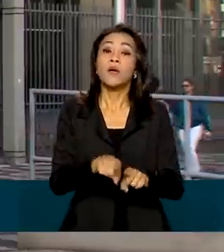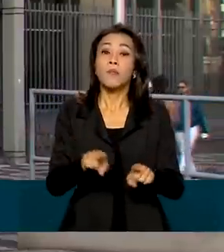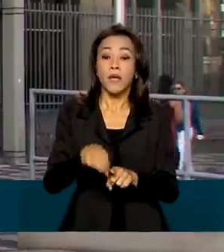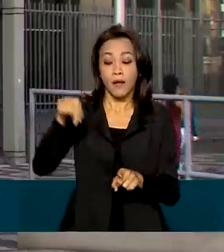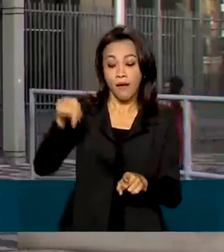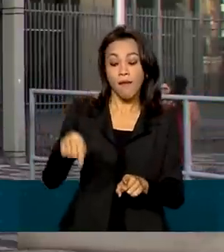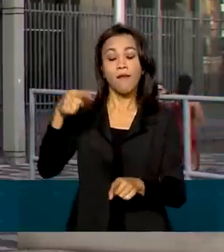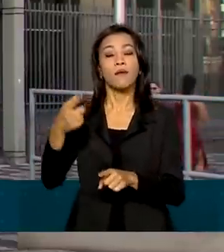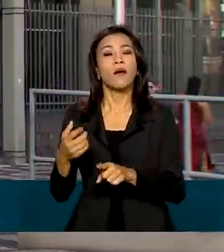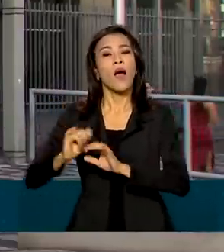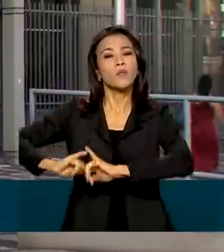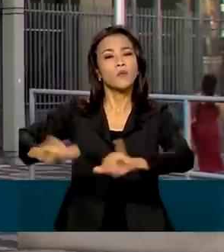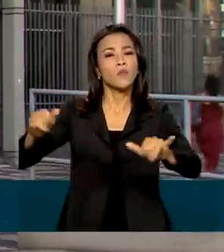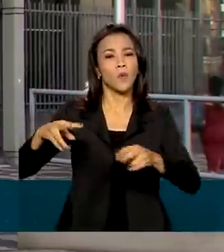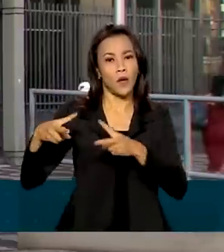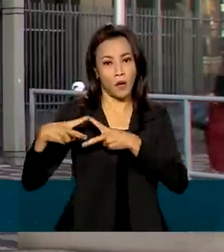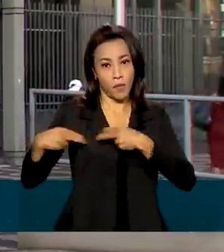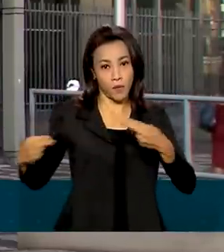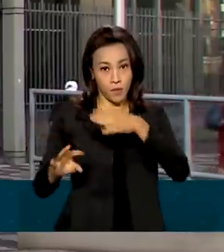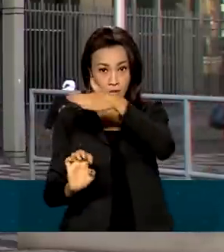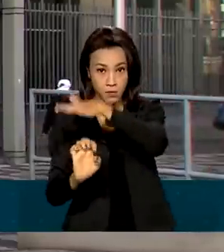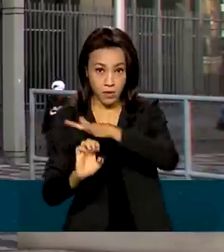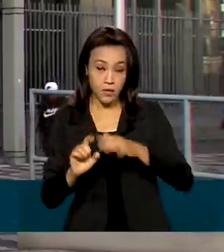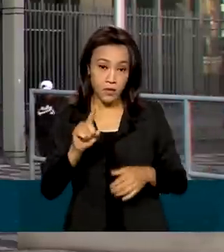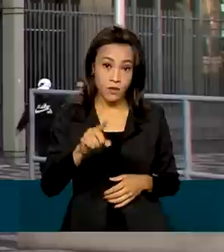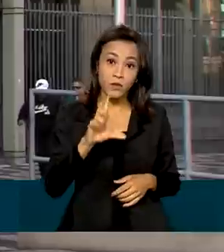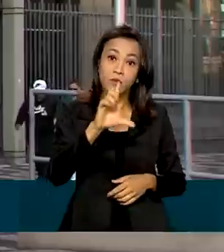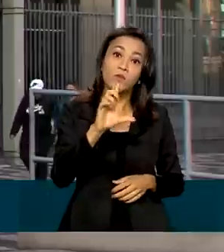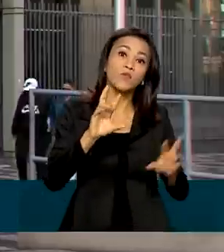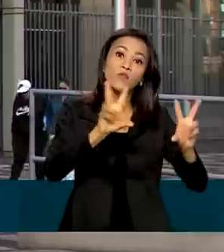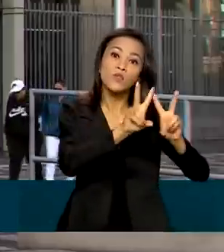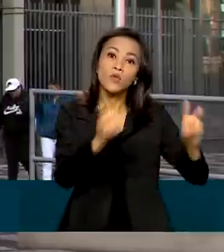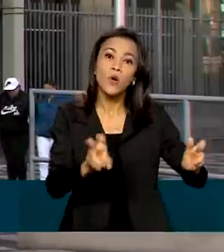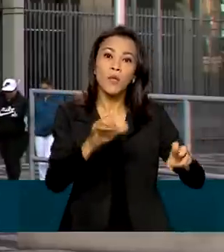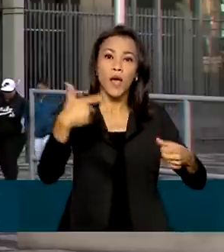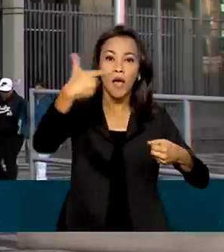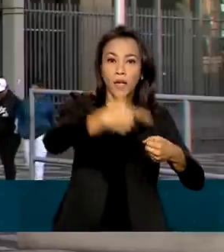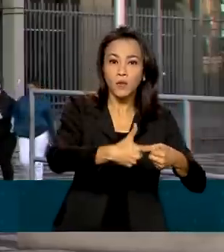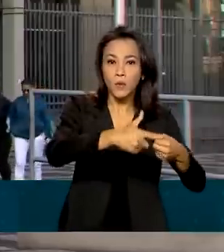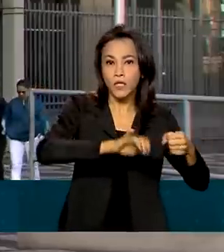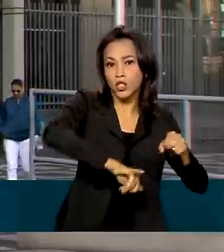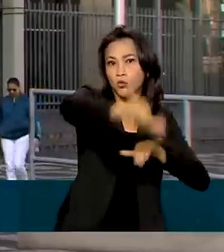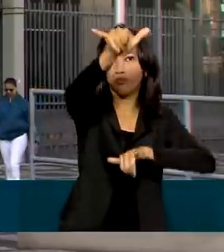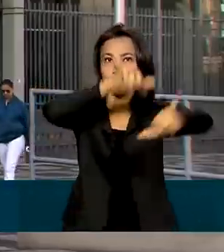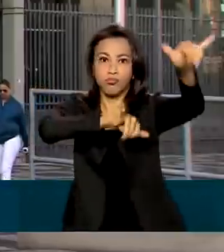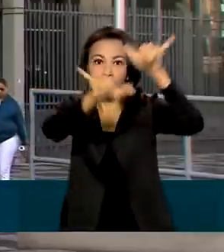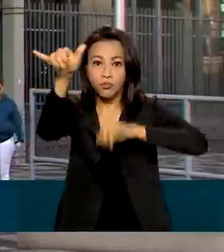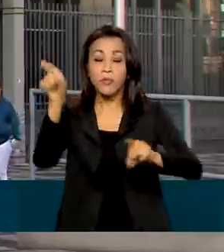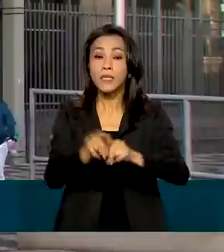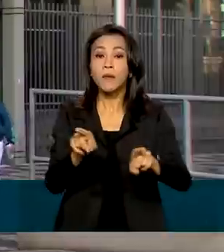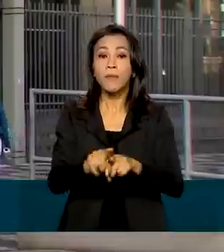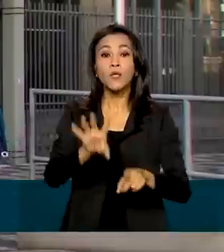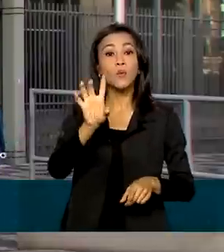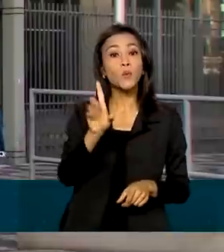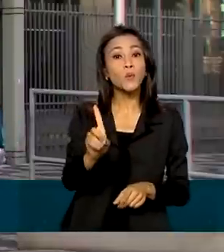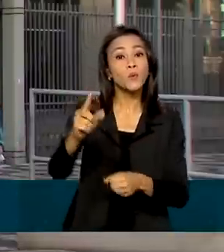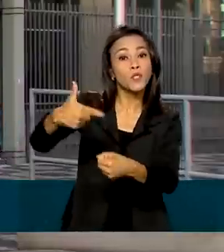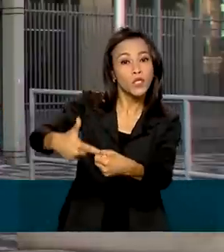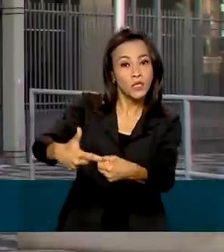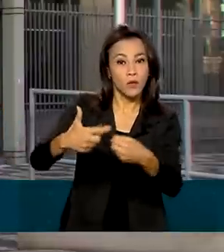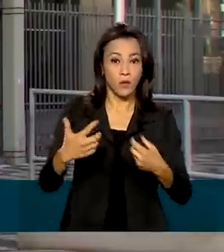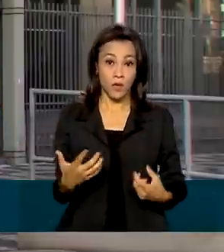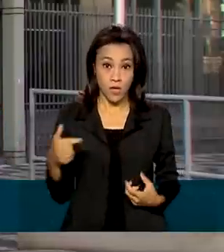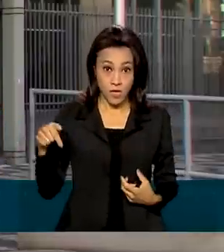redução do querosene de aviação, da gasolina de aviação e também do diesel. Todas as informações que a Petrobras